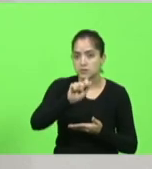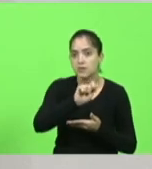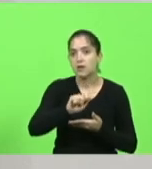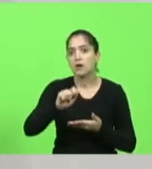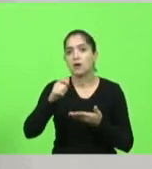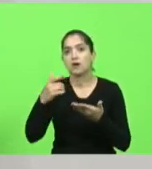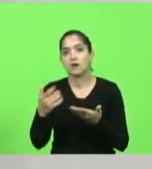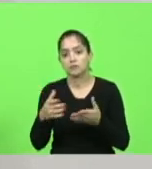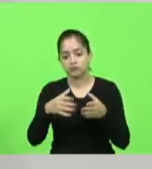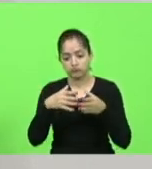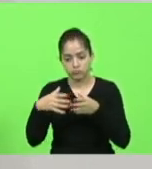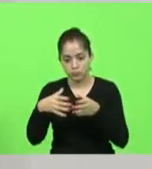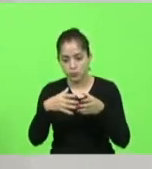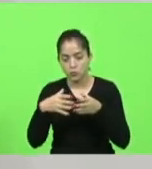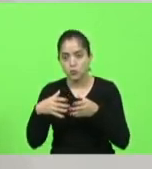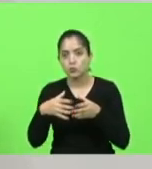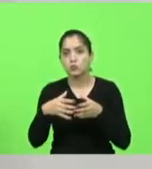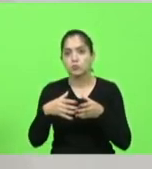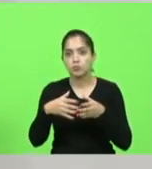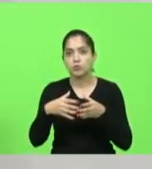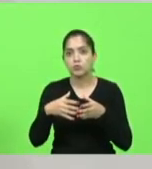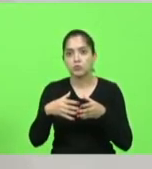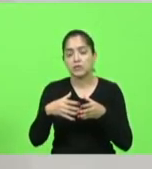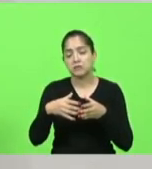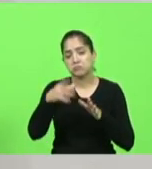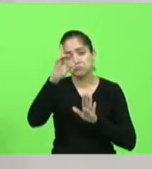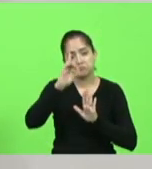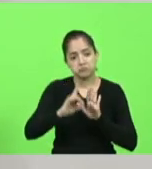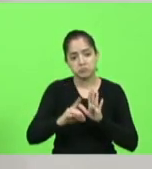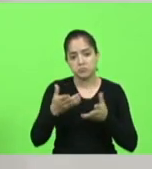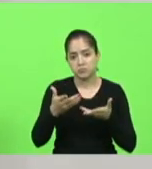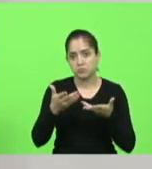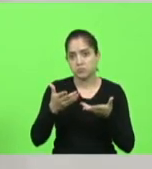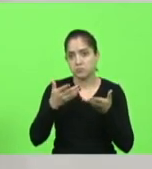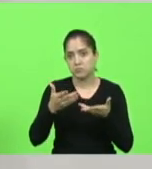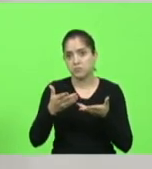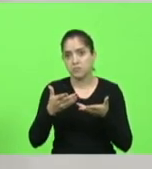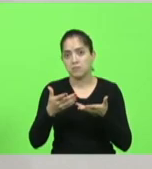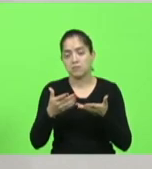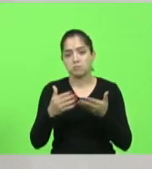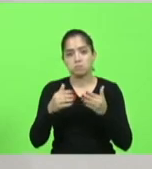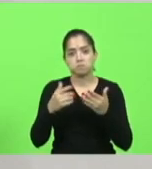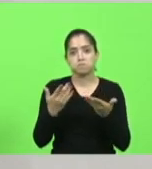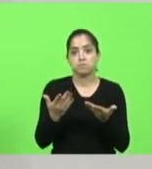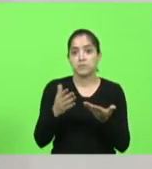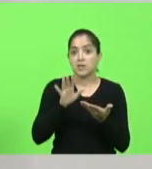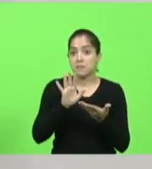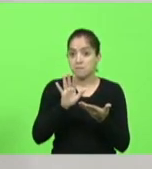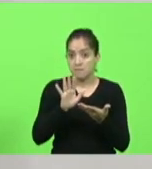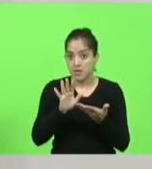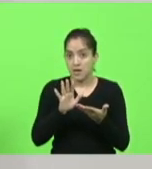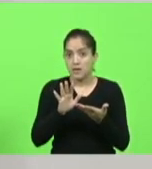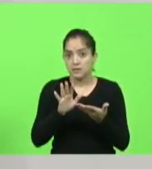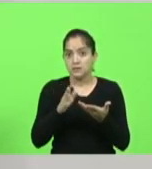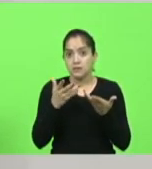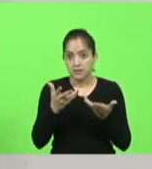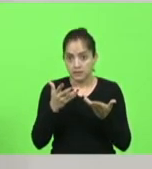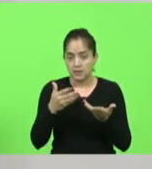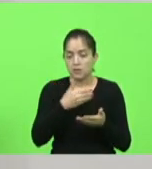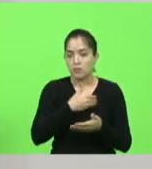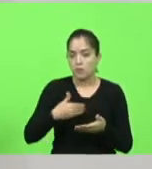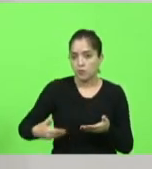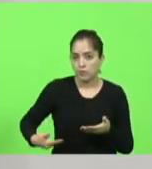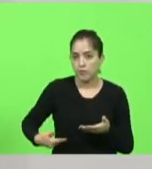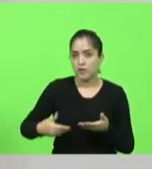tem o direito de fazer a manifestação que queira, caso não dê certo. Mas há boa vontade do governo, o